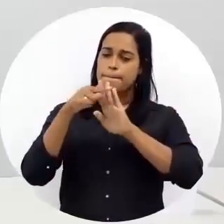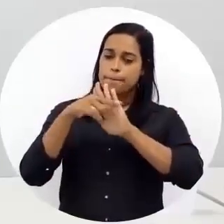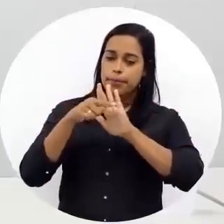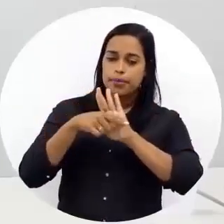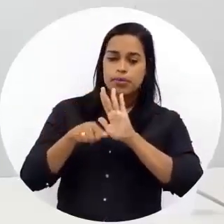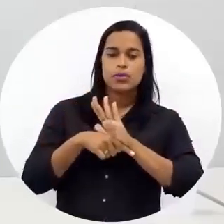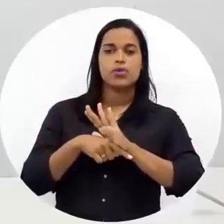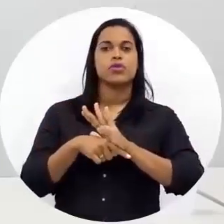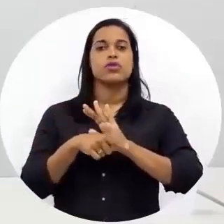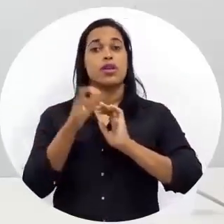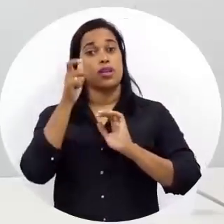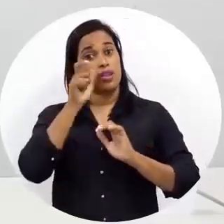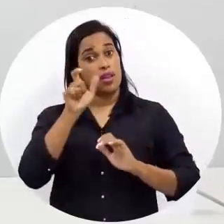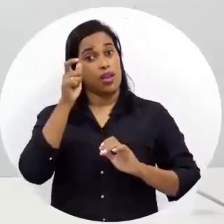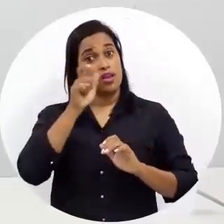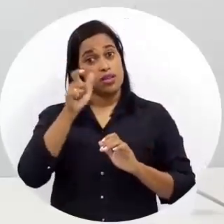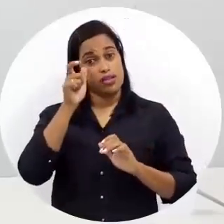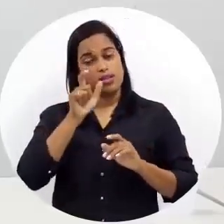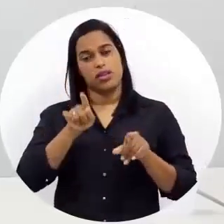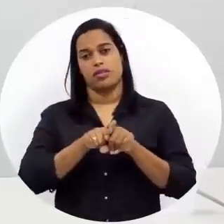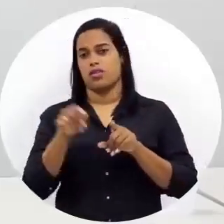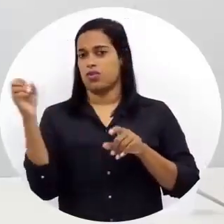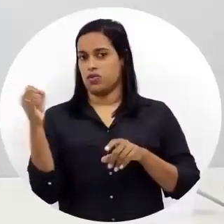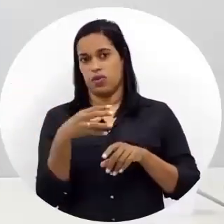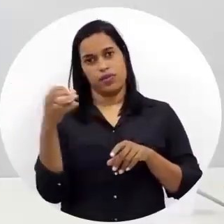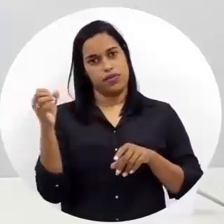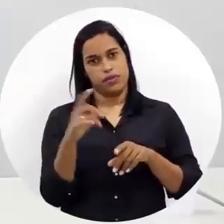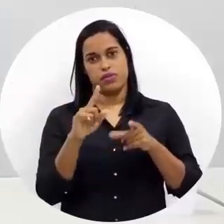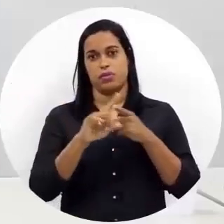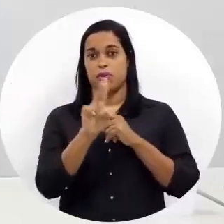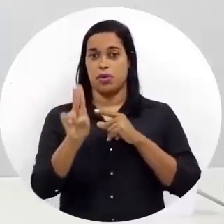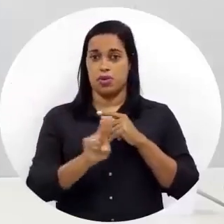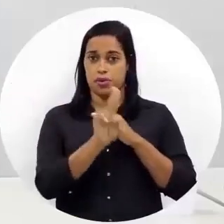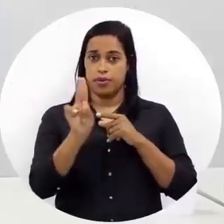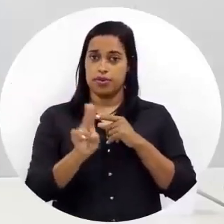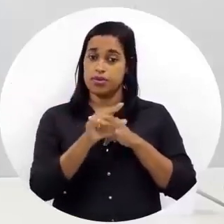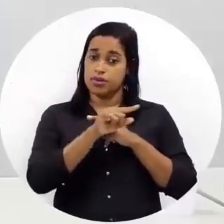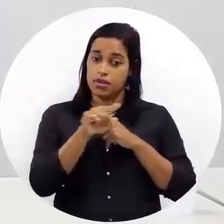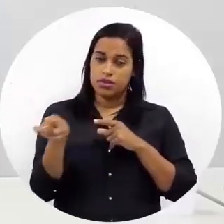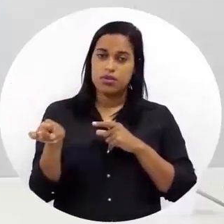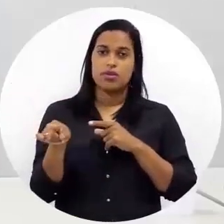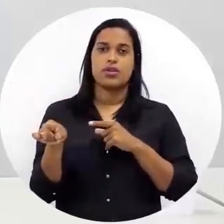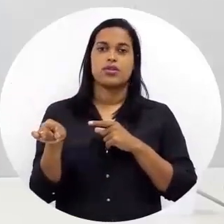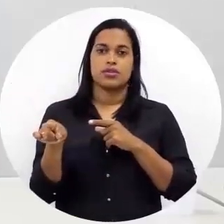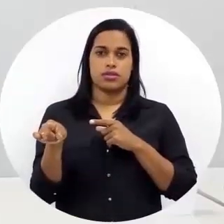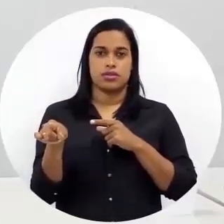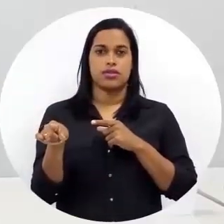projetos interessantes, projetos inovadores, utilizando desse